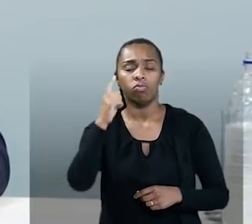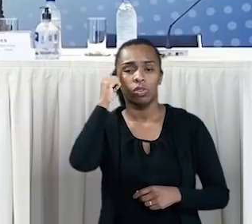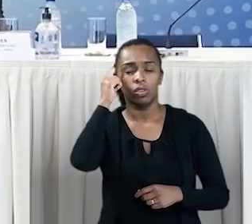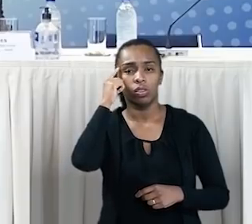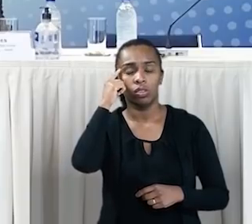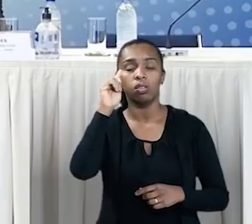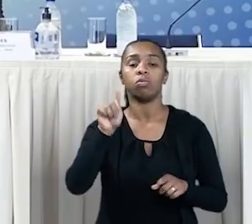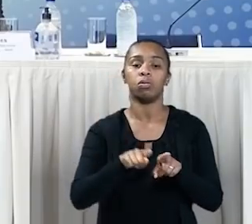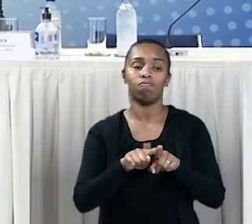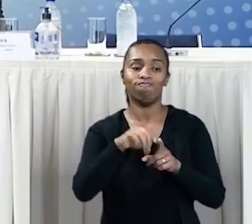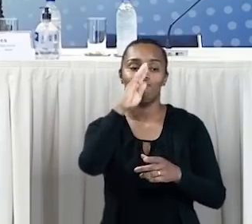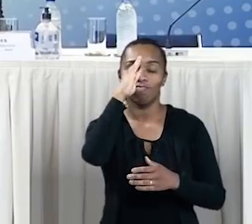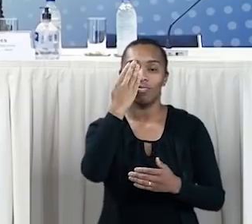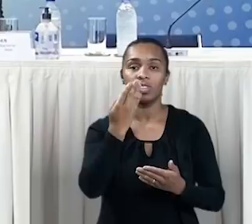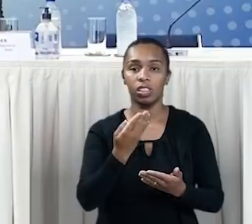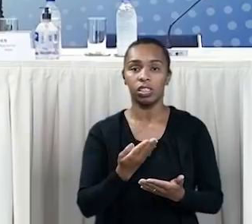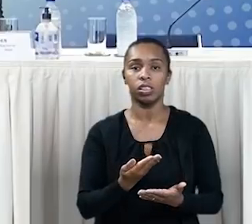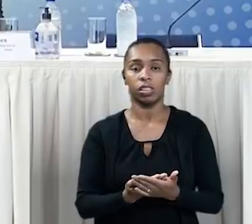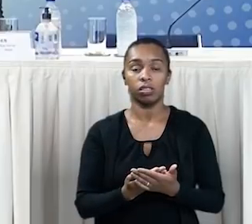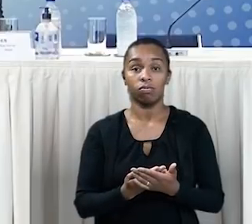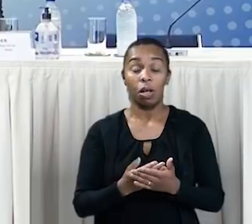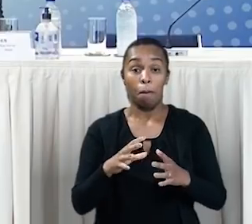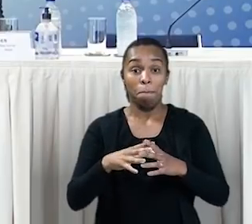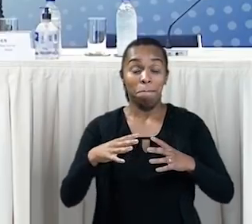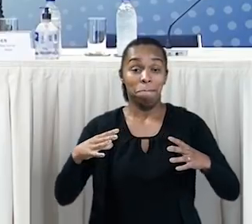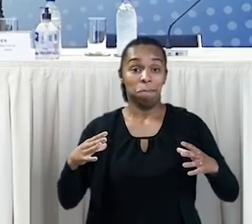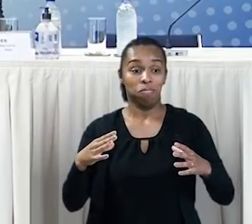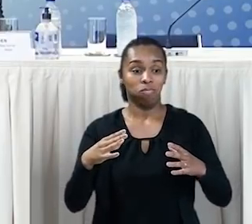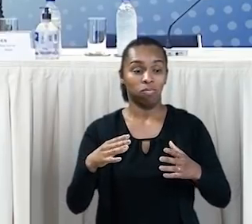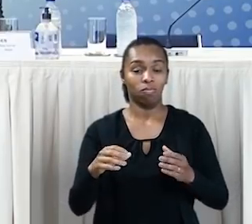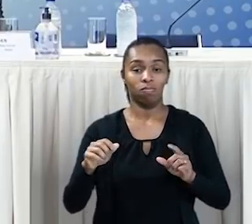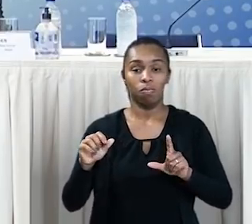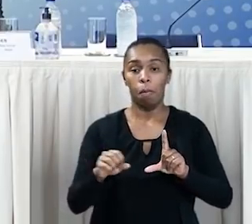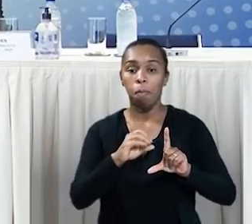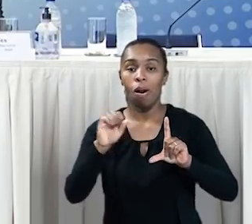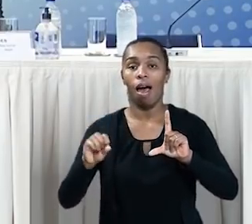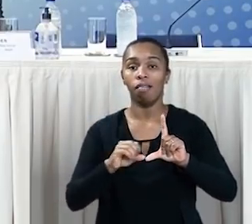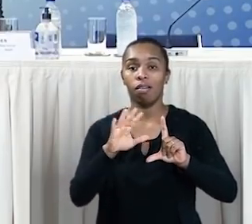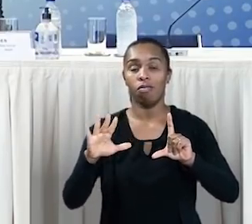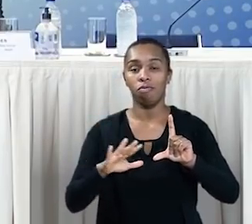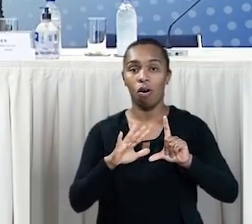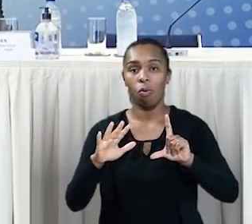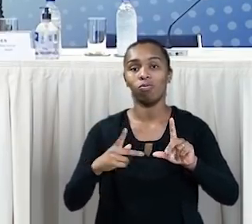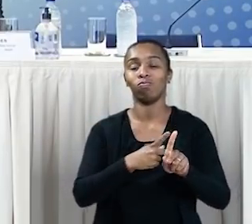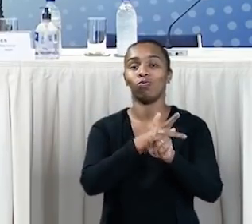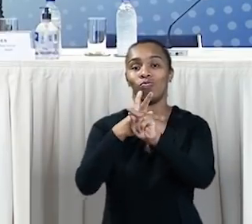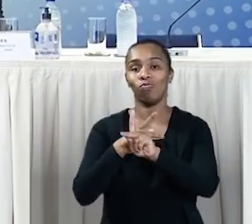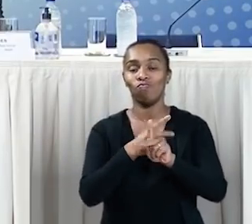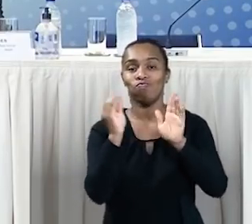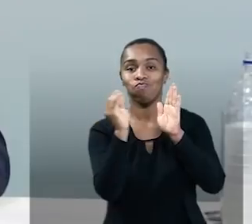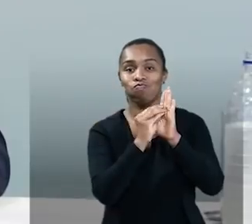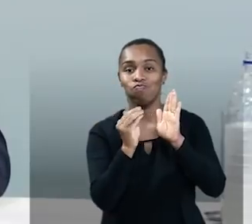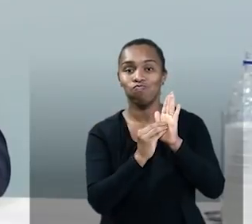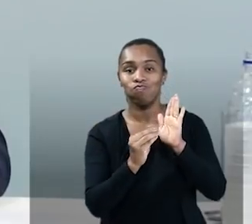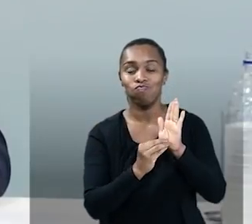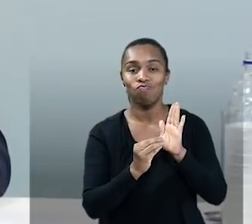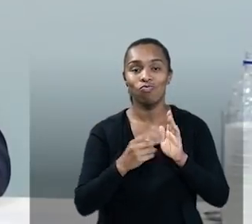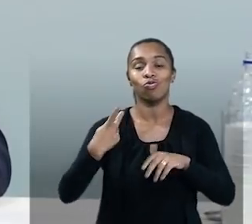e acreditamos se tornará a maior plataforma de conteúdo audiovisual do ensino superior do nosso país,